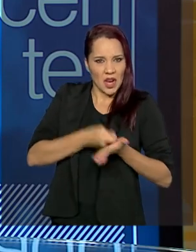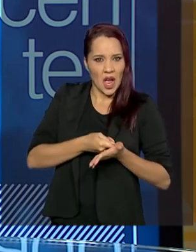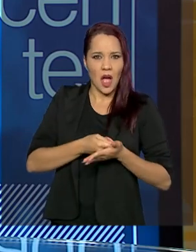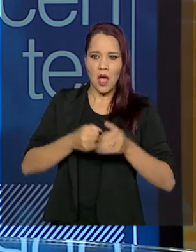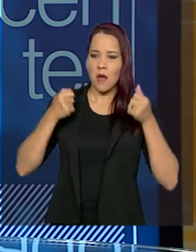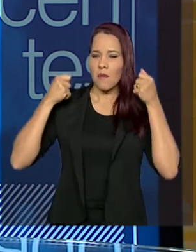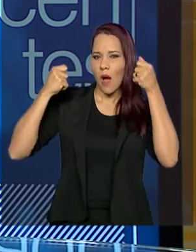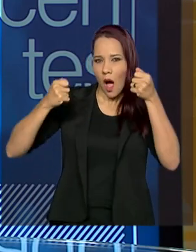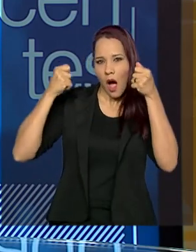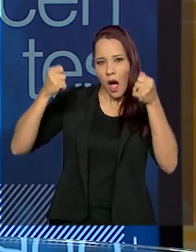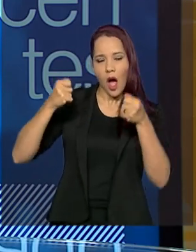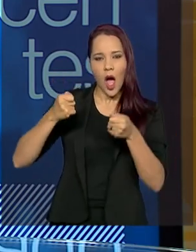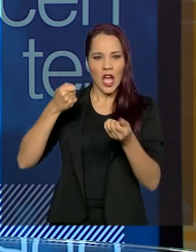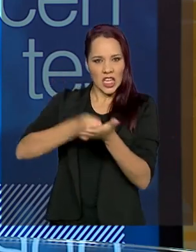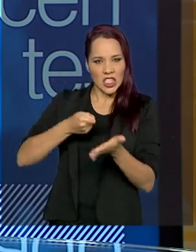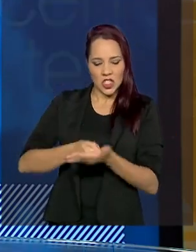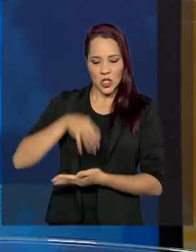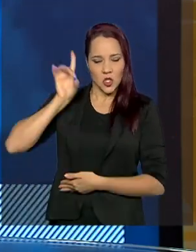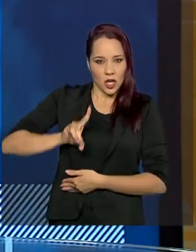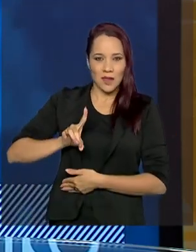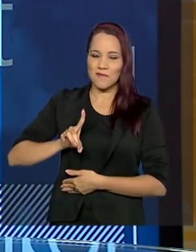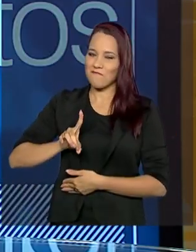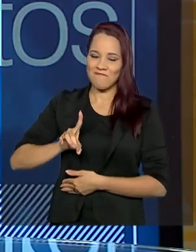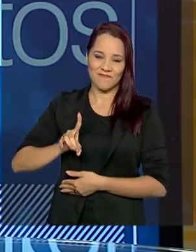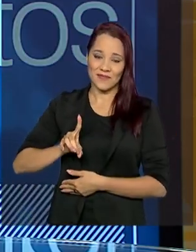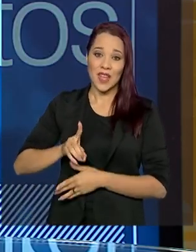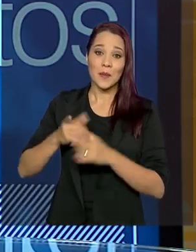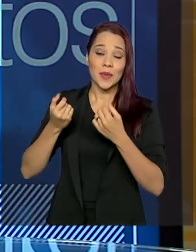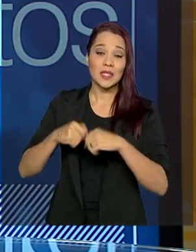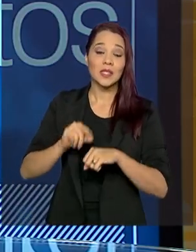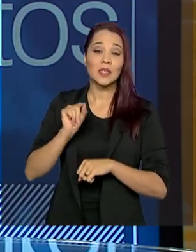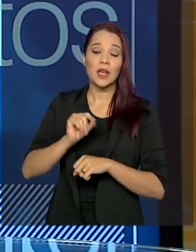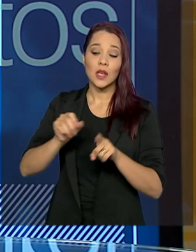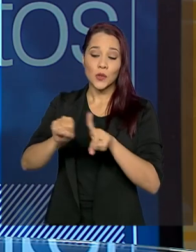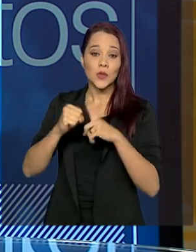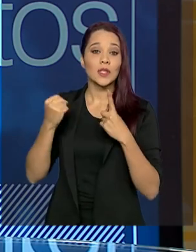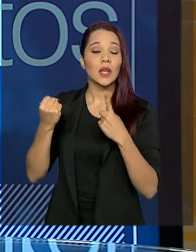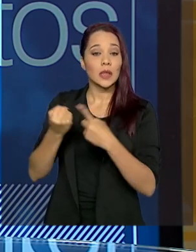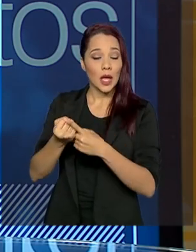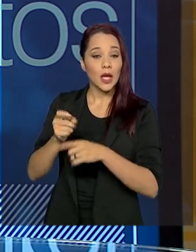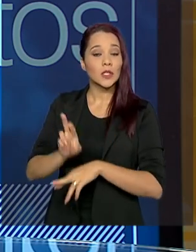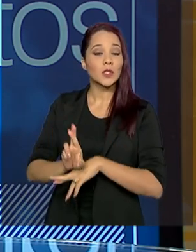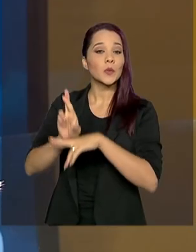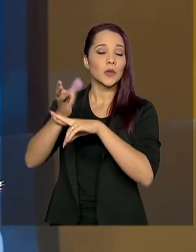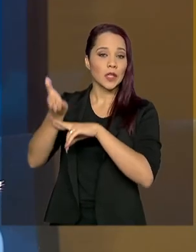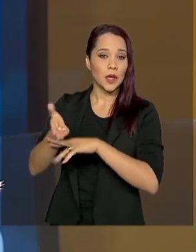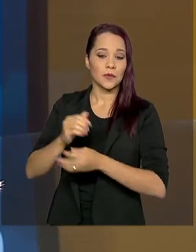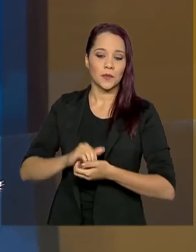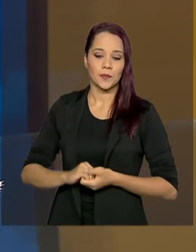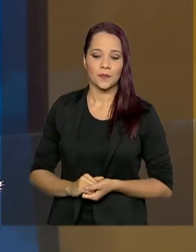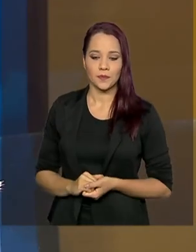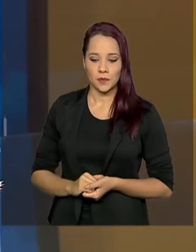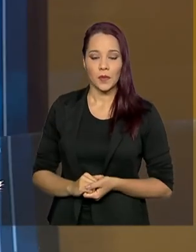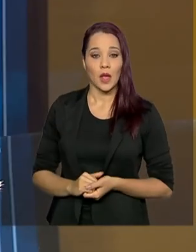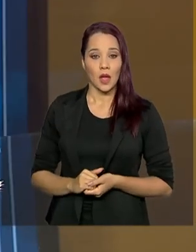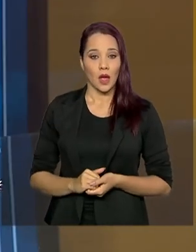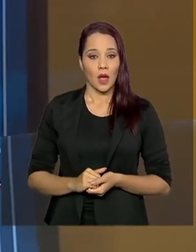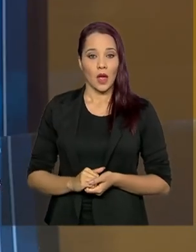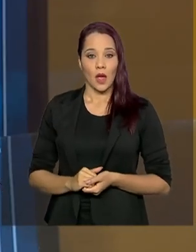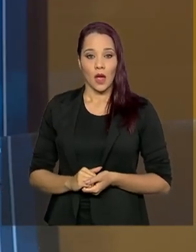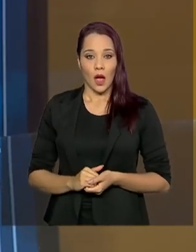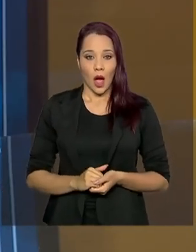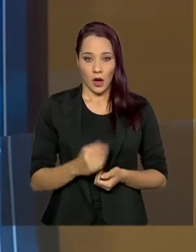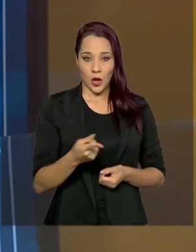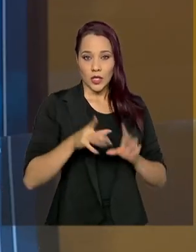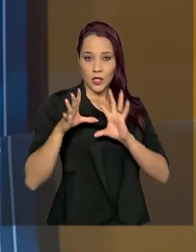a passeata exigindo os seus direitos. É preciso que a sociedade zele por isso. Agora, nesse âmbito, nesse contexto